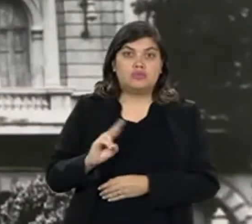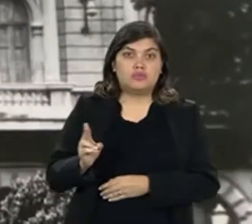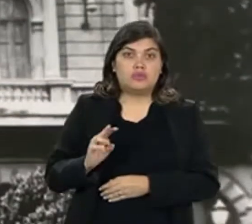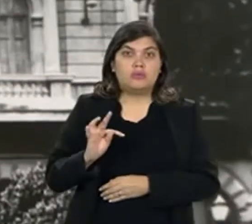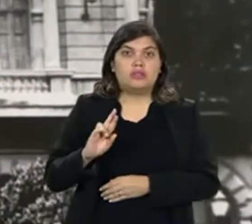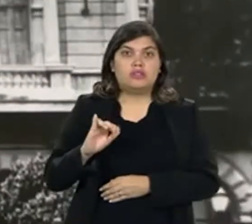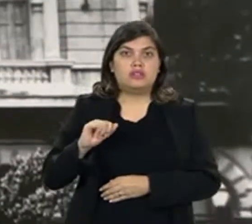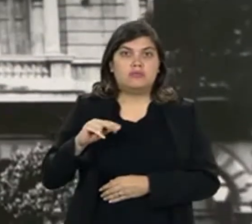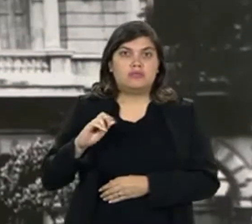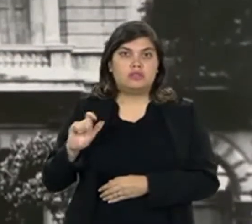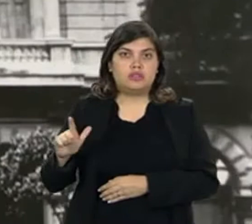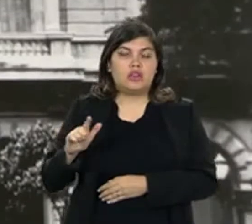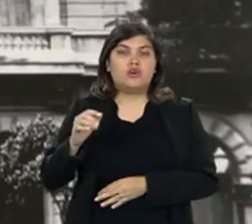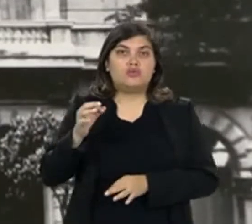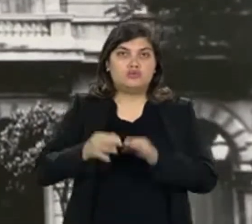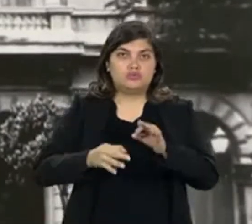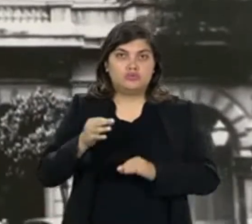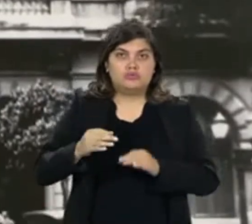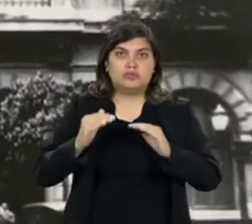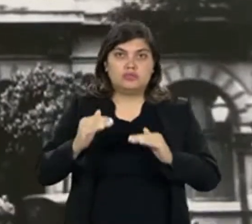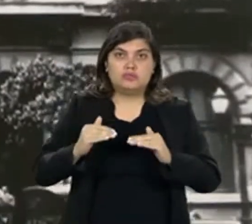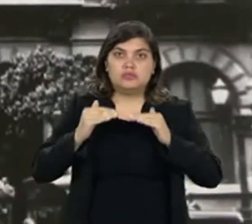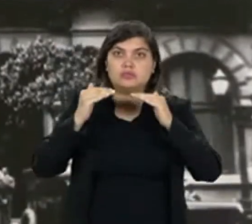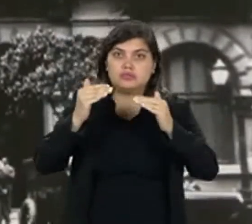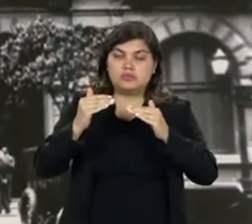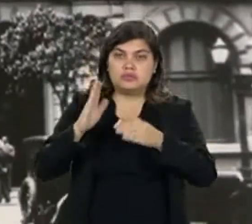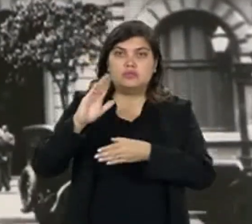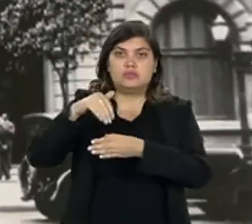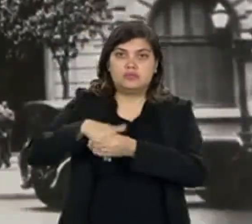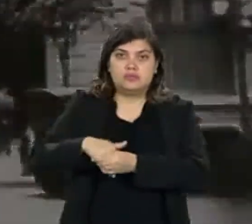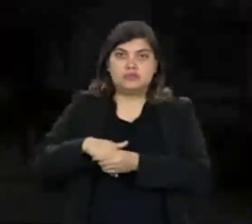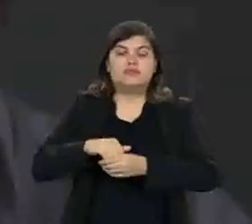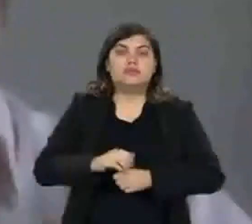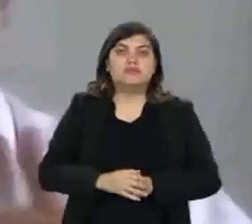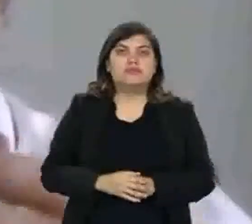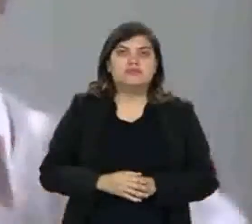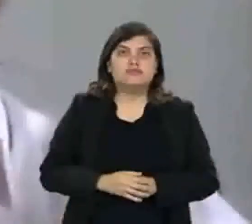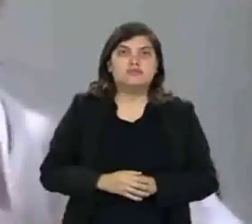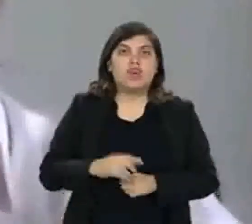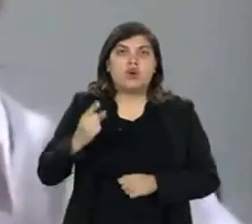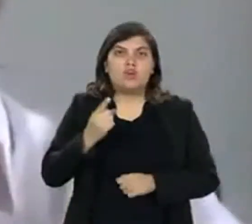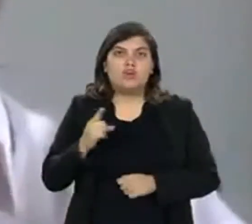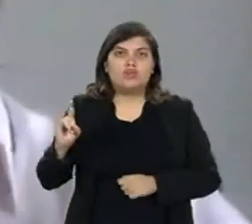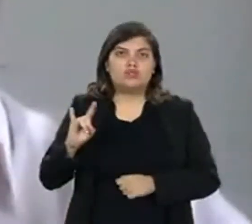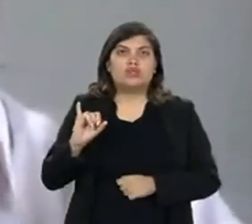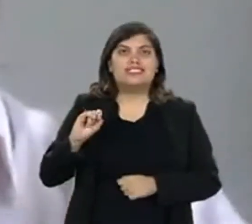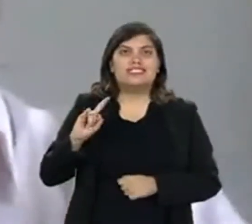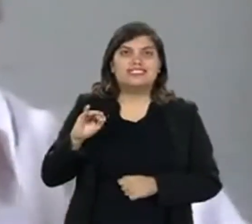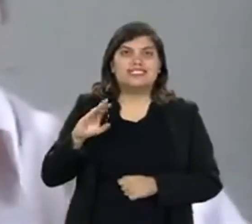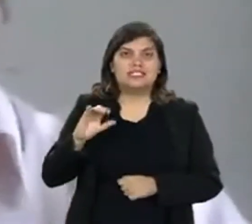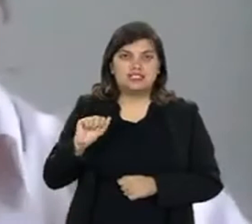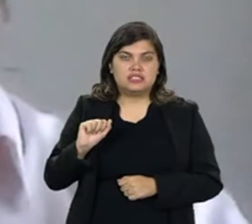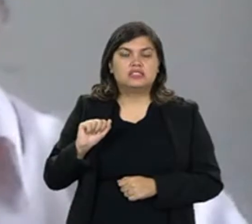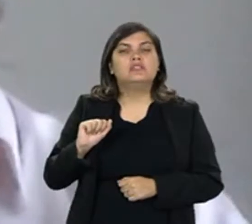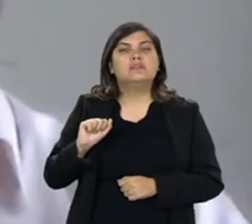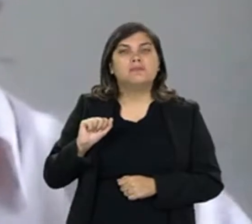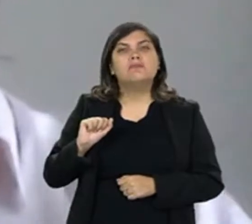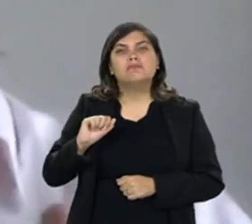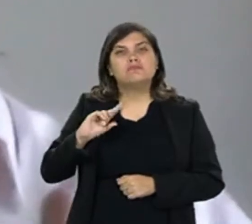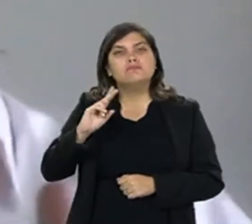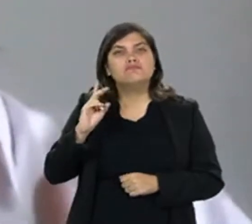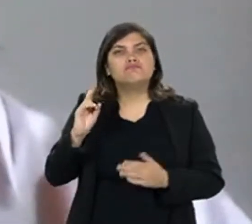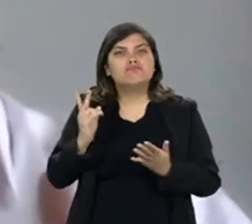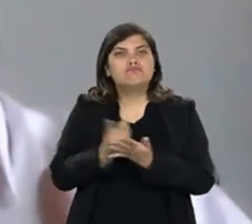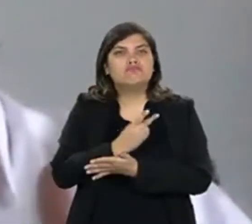época, chamado de Tribunal Superior de Justiça Eleitoral. É a última instância que se